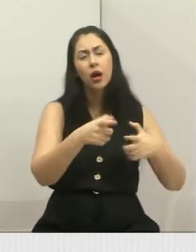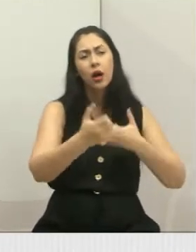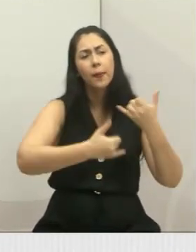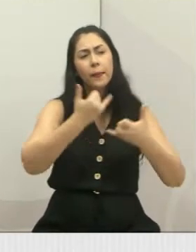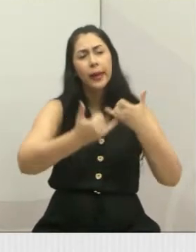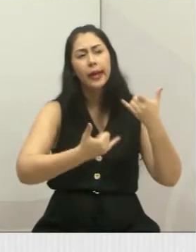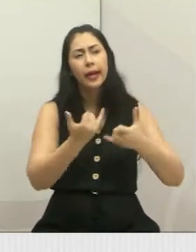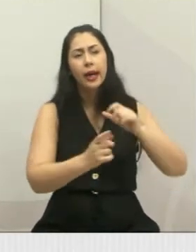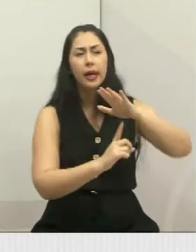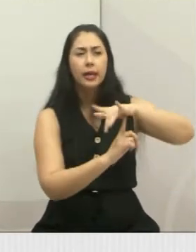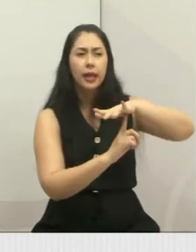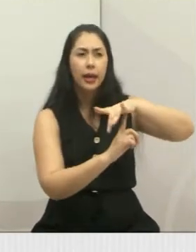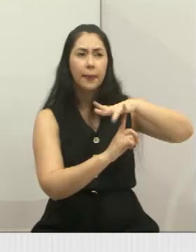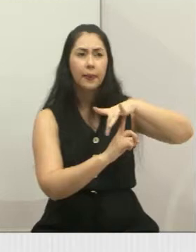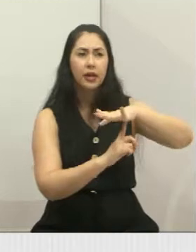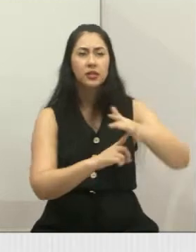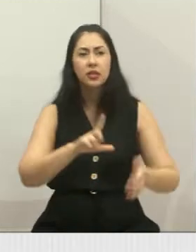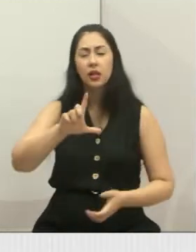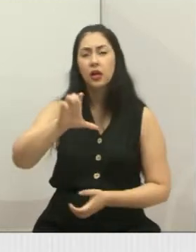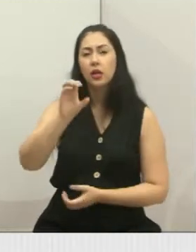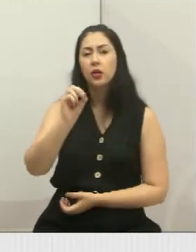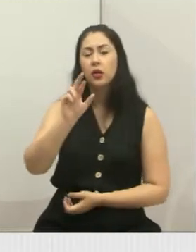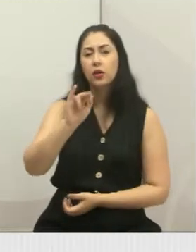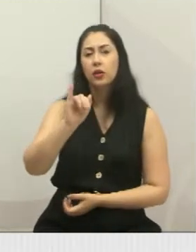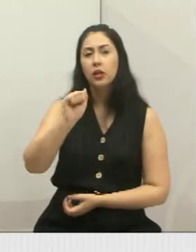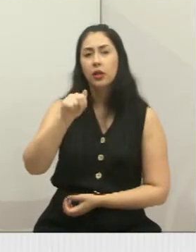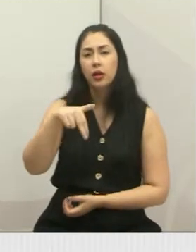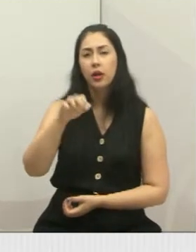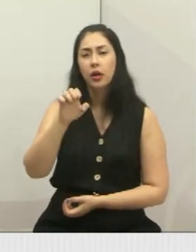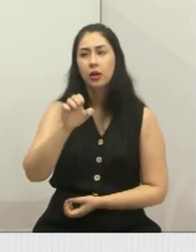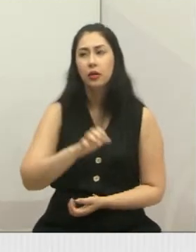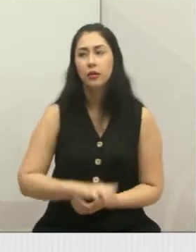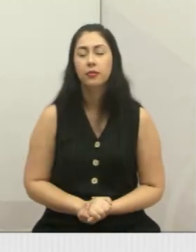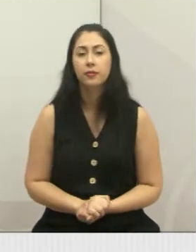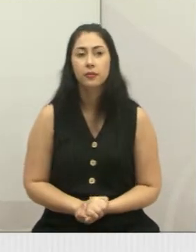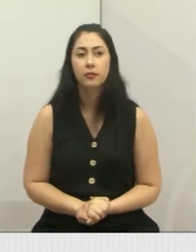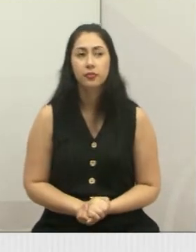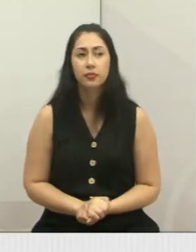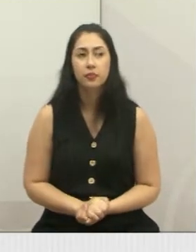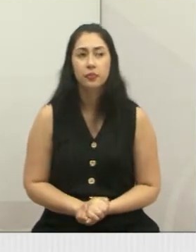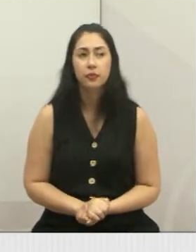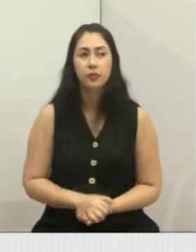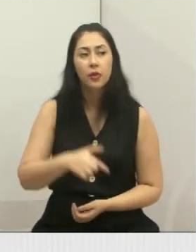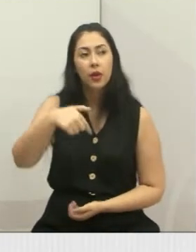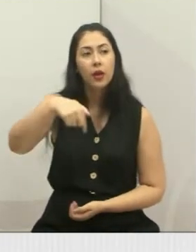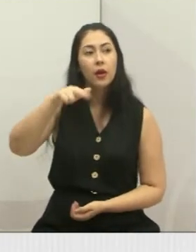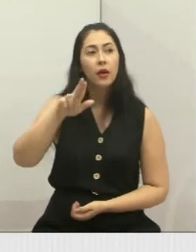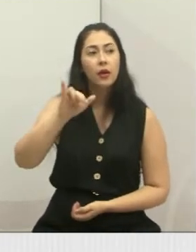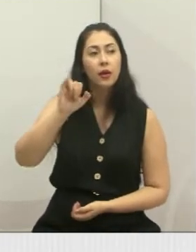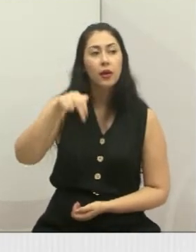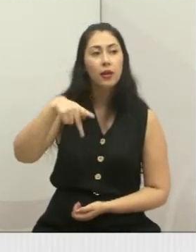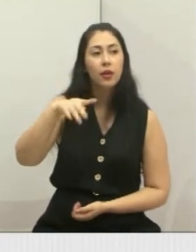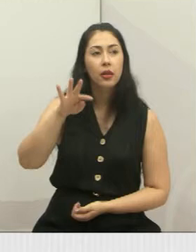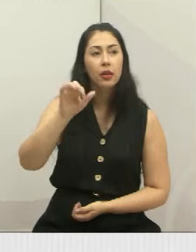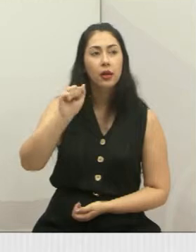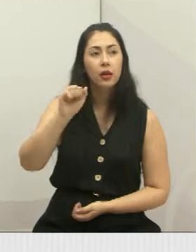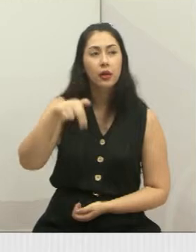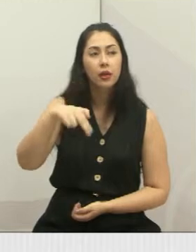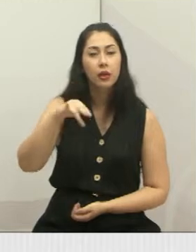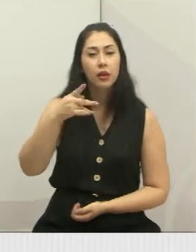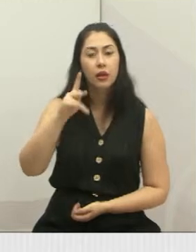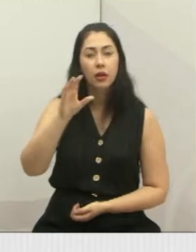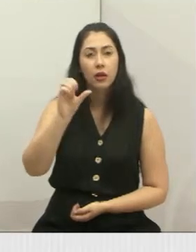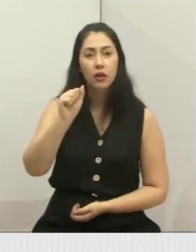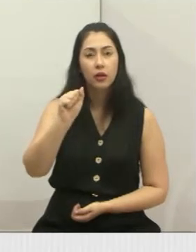na Praça Loriane, Quintanilha, do